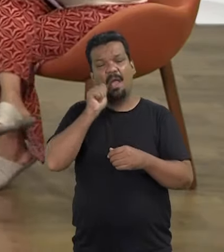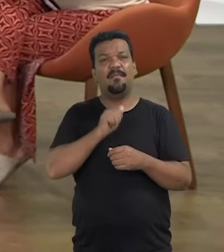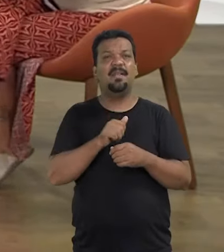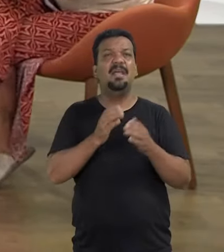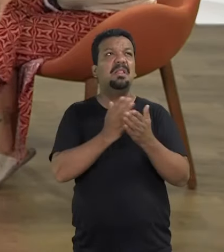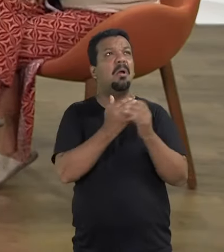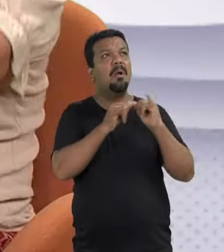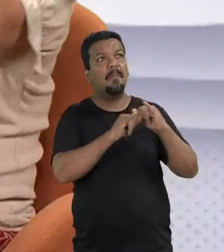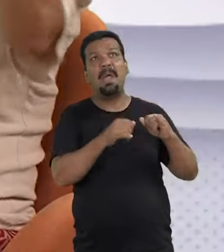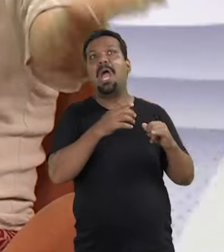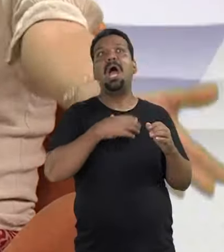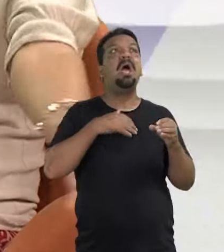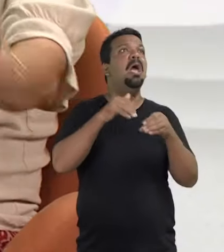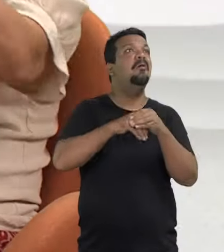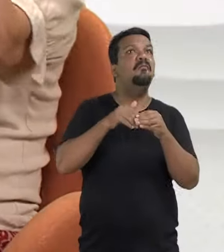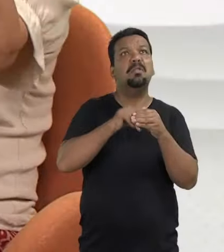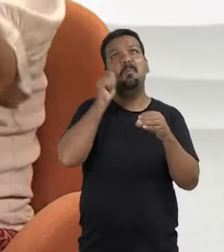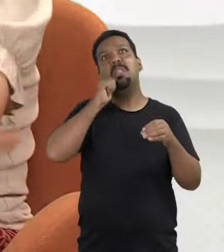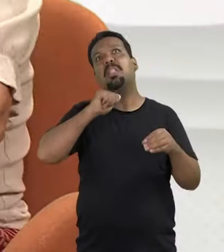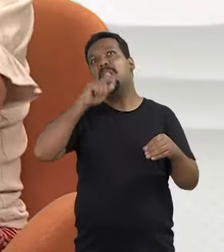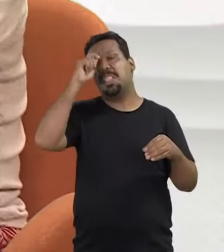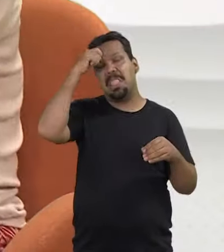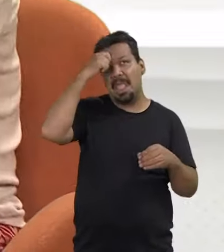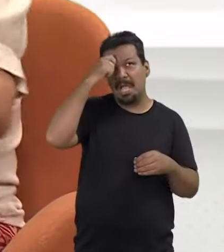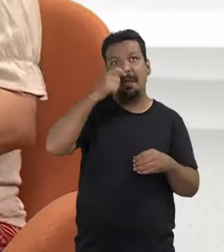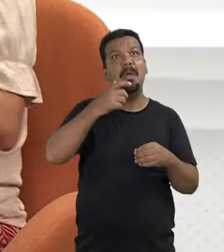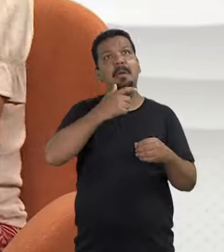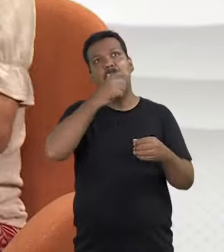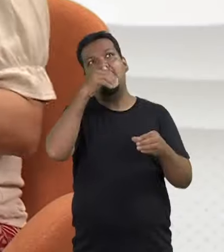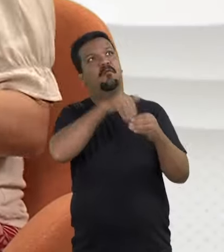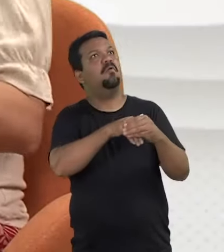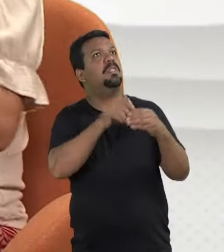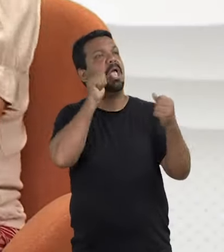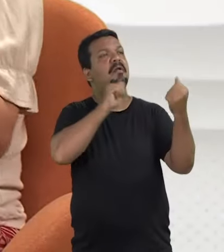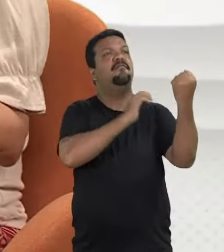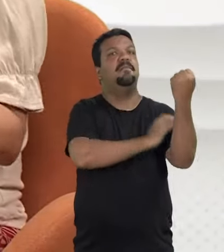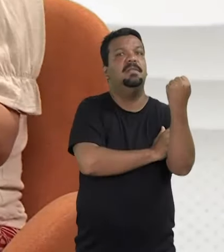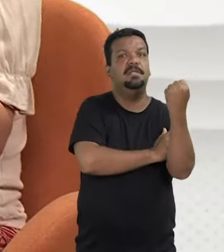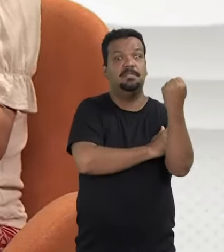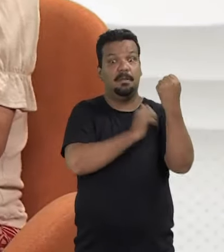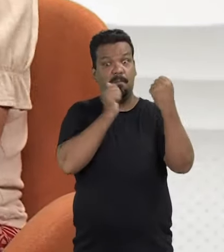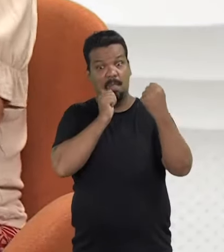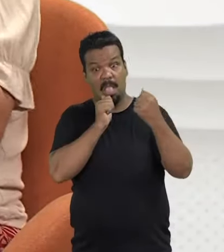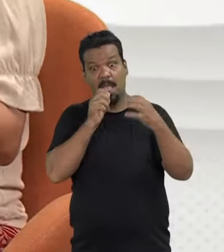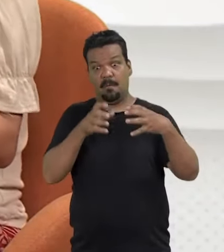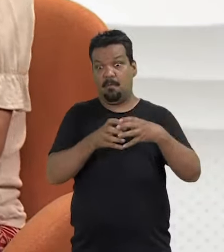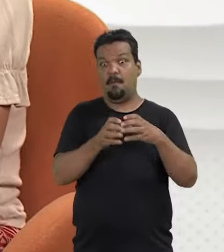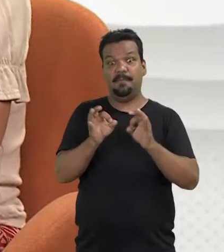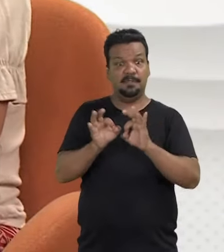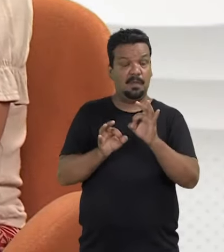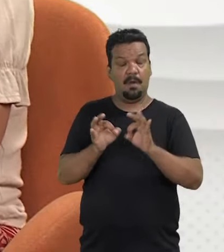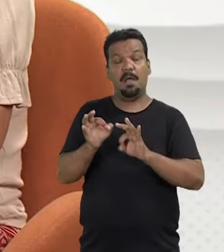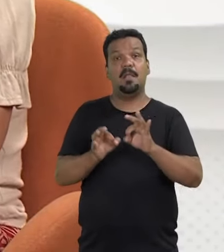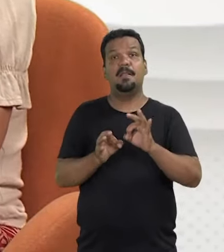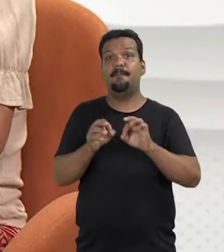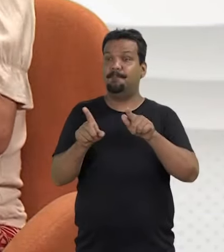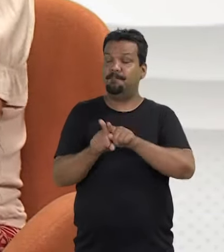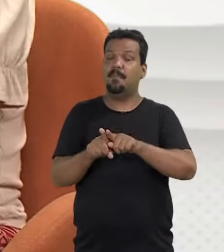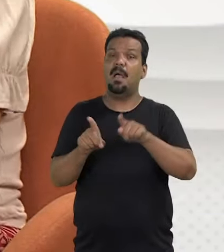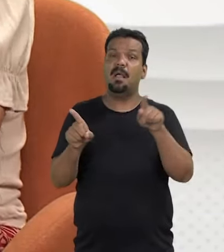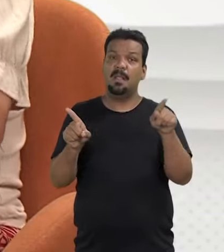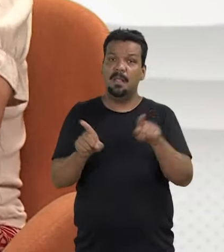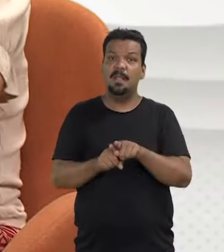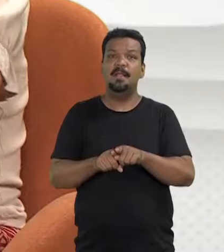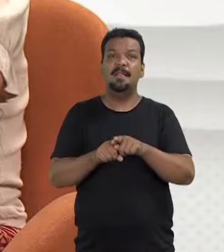campanhas, eu voto em mulher negra, meu voto é feminista, você tem campanhas de mulheres que se organizam politicamente